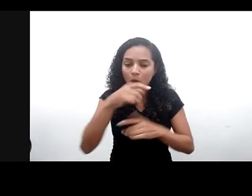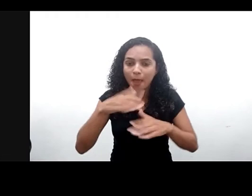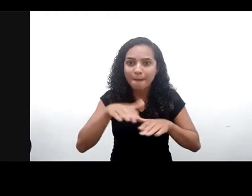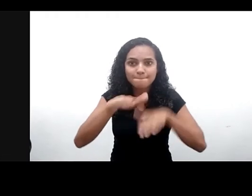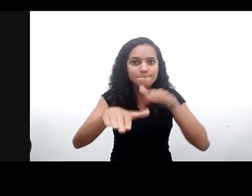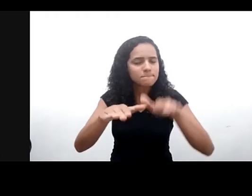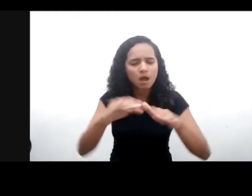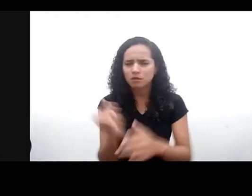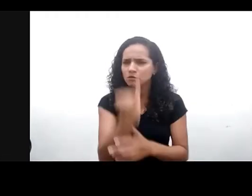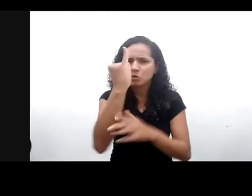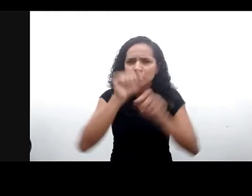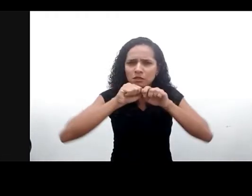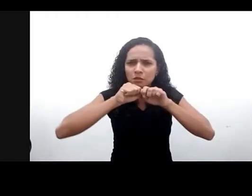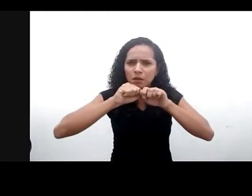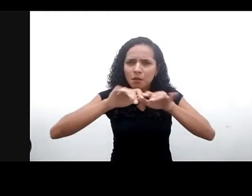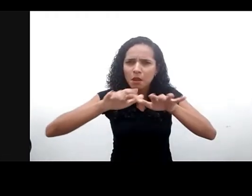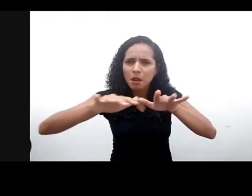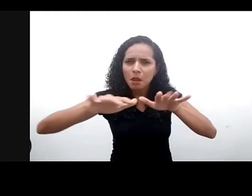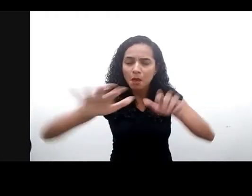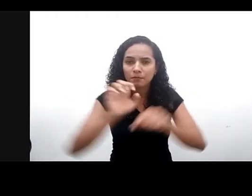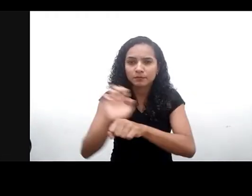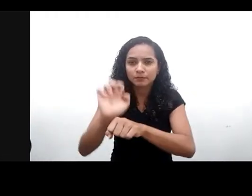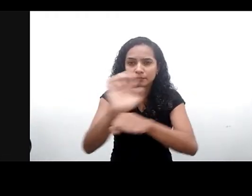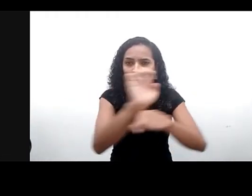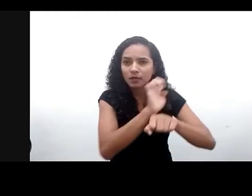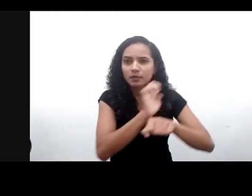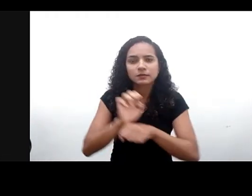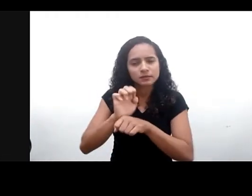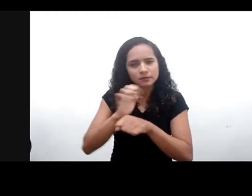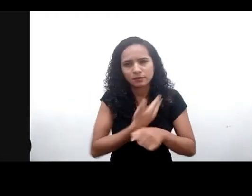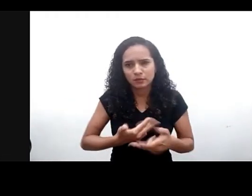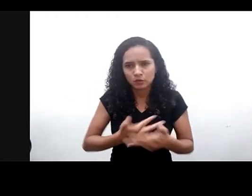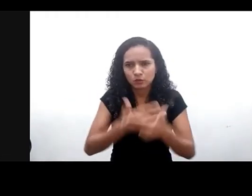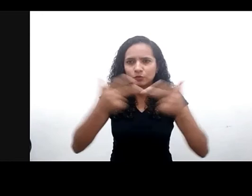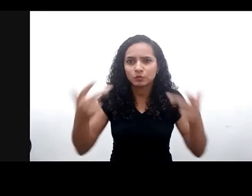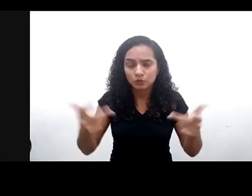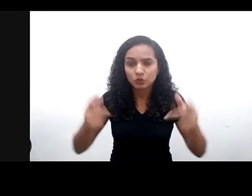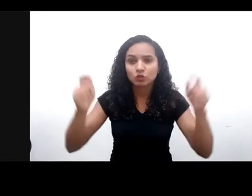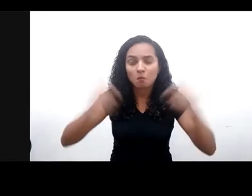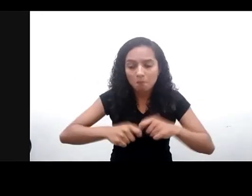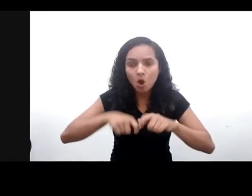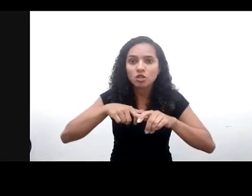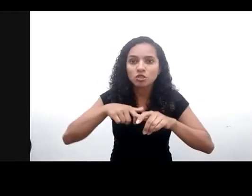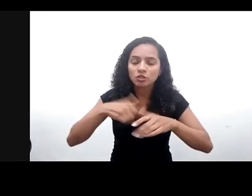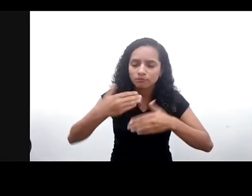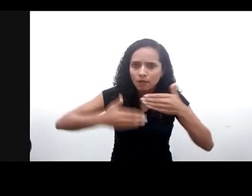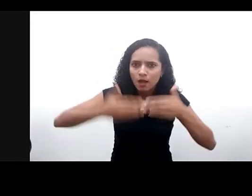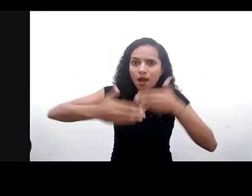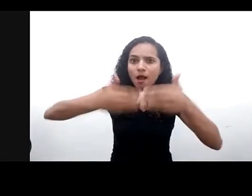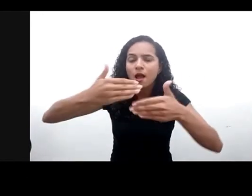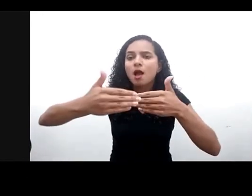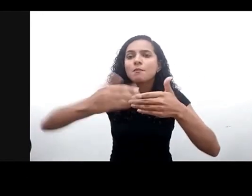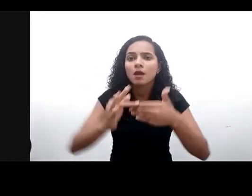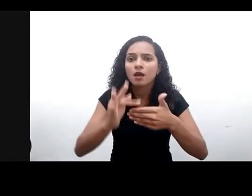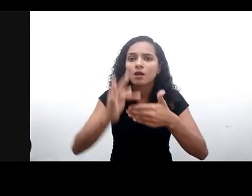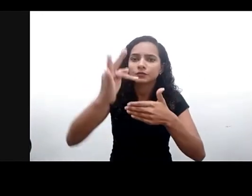radiação dos estados membros signatários e que a gente possa efetivamente caminhar por um cenário de mais